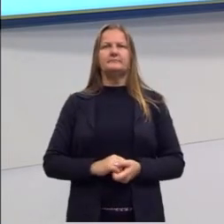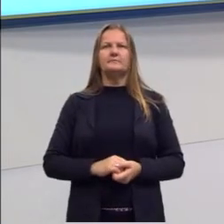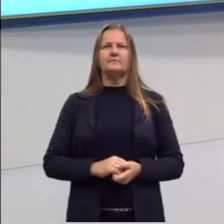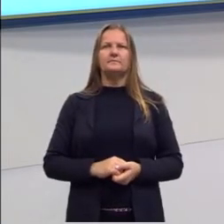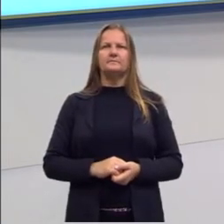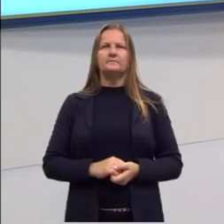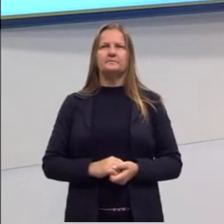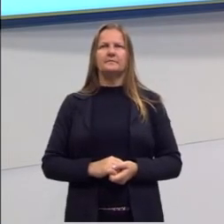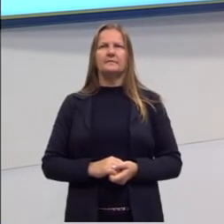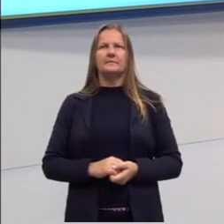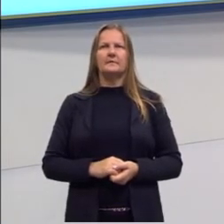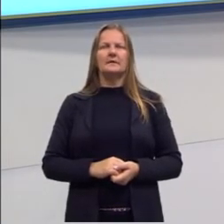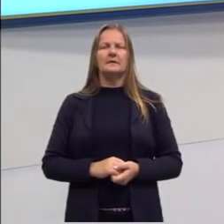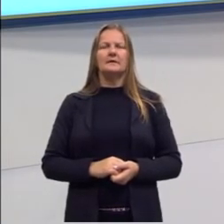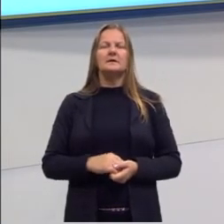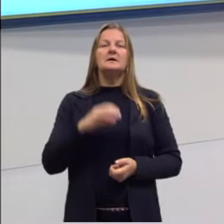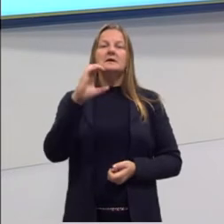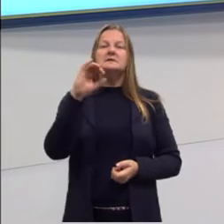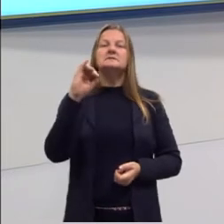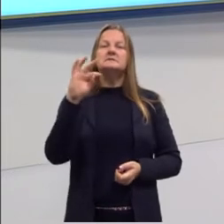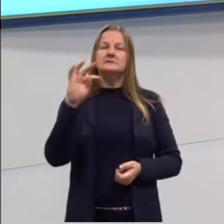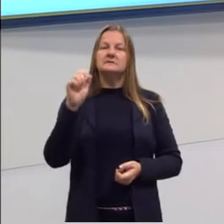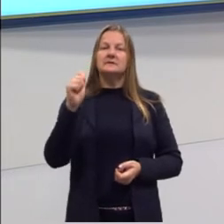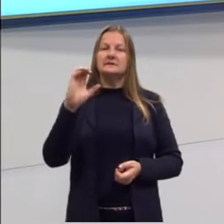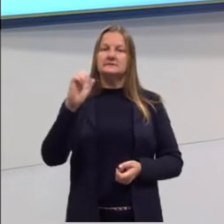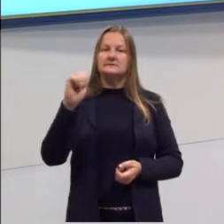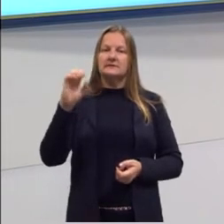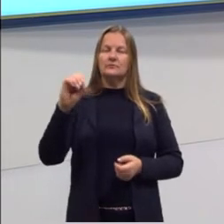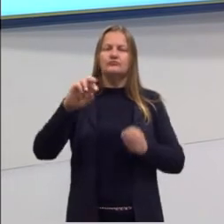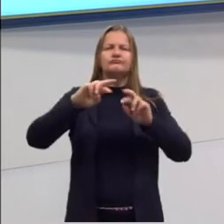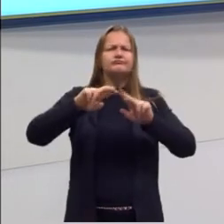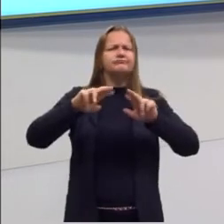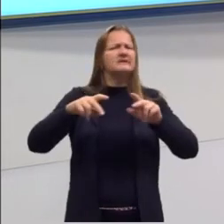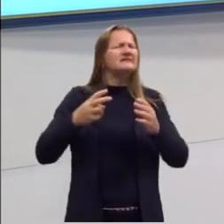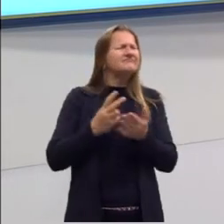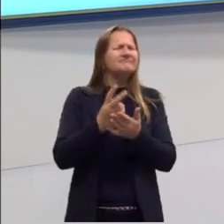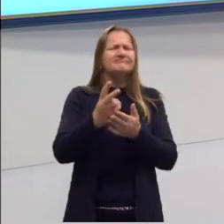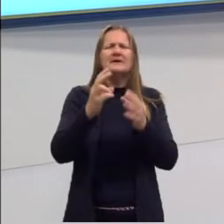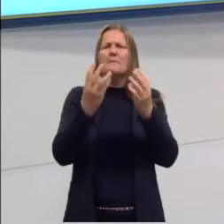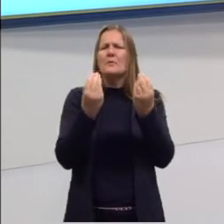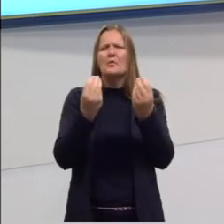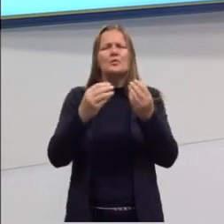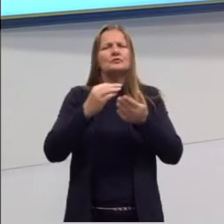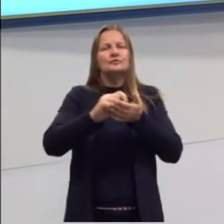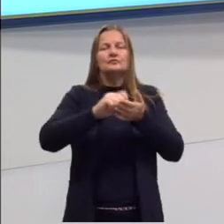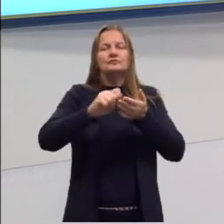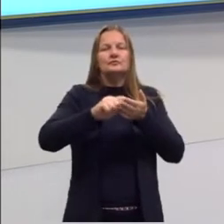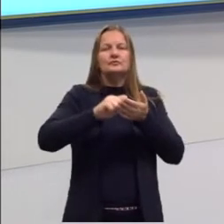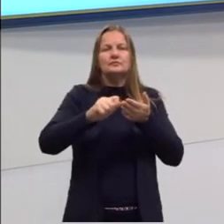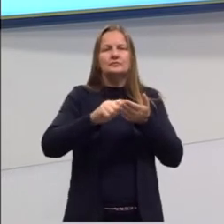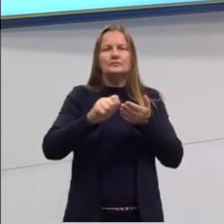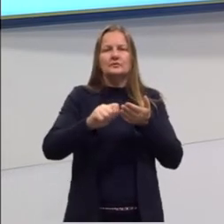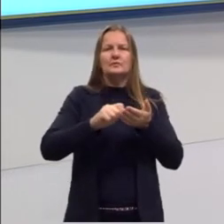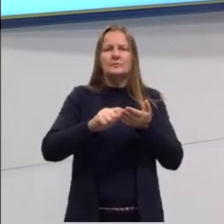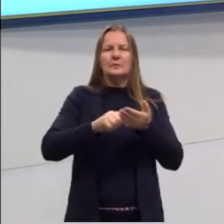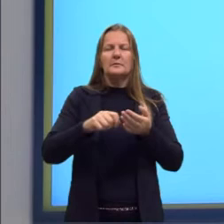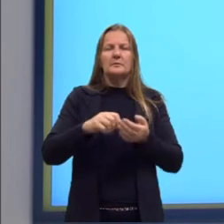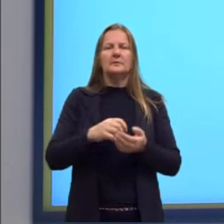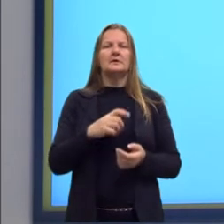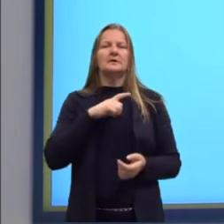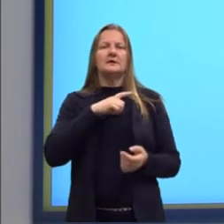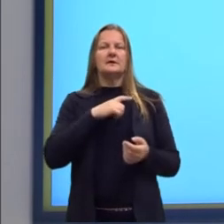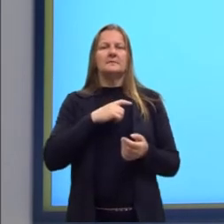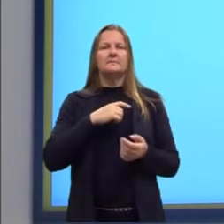Outra coisa. As citações são muito comuns. Elas aparecem muito em trabalhos acadêmicos, como